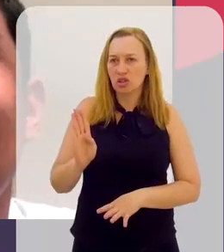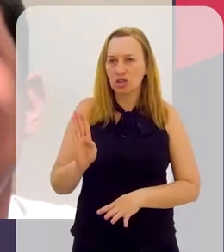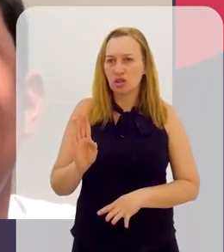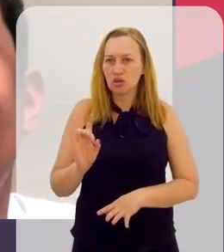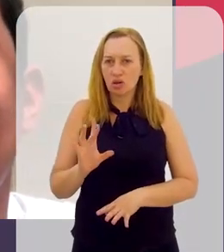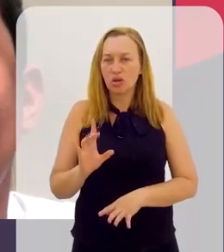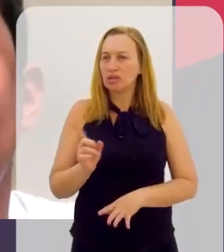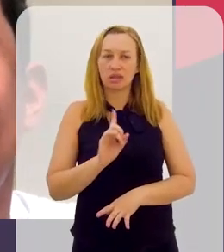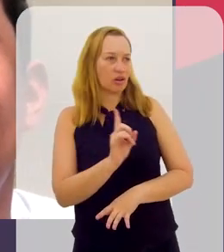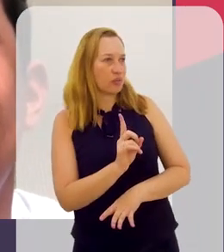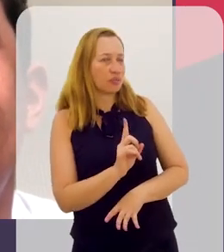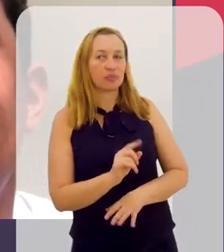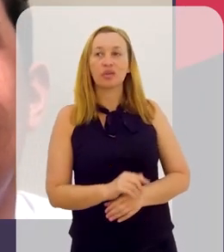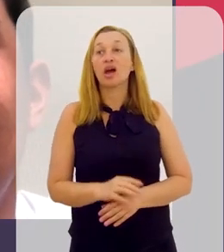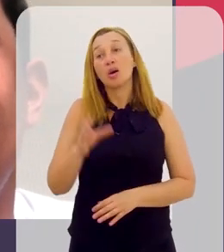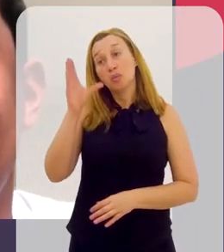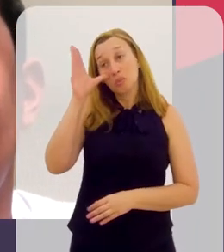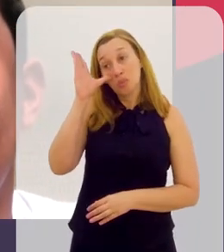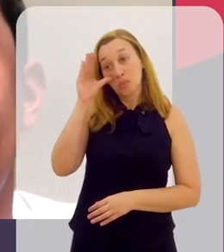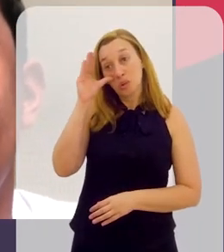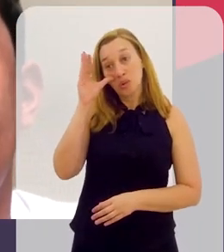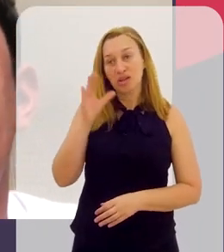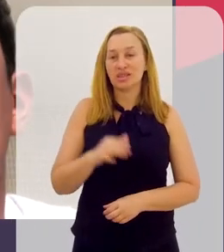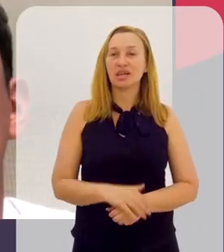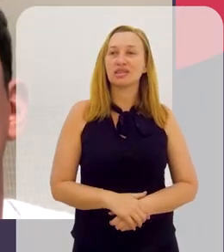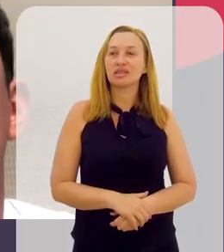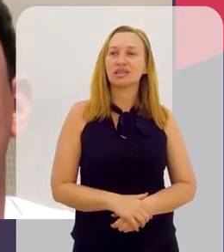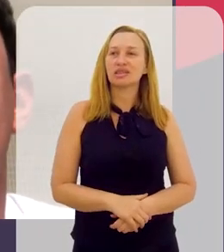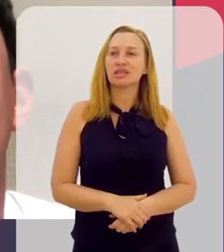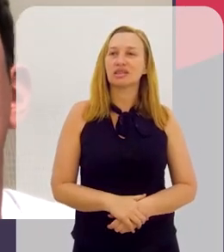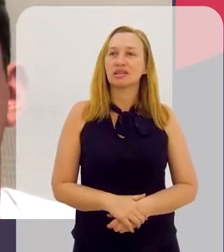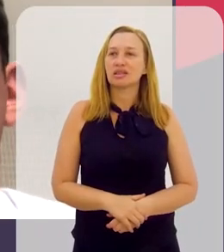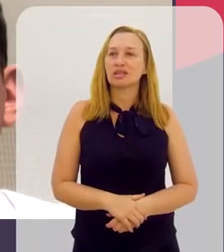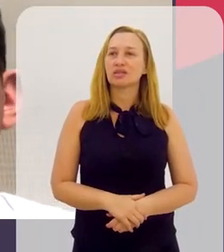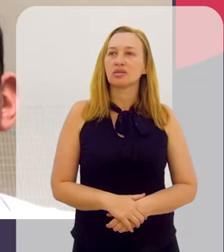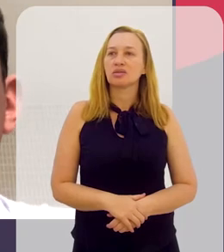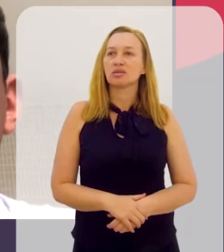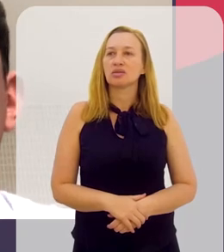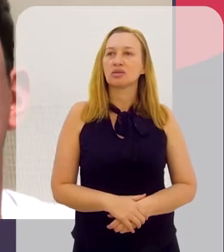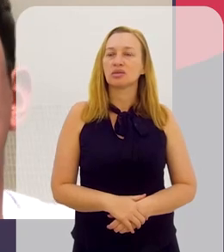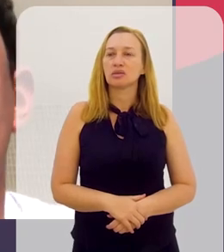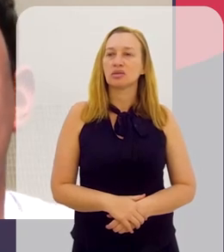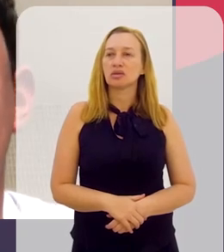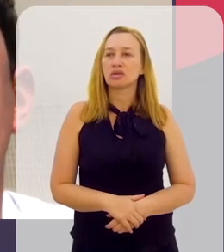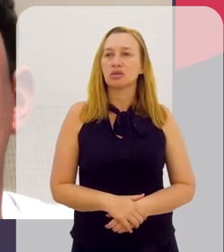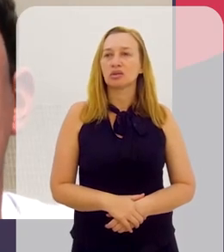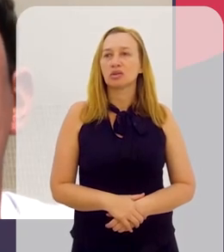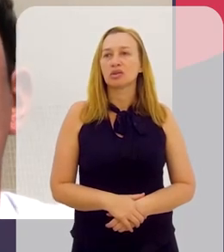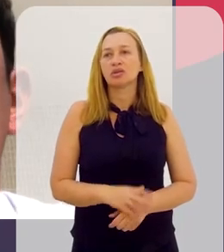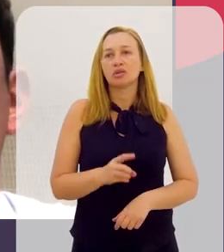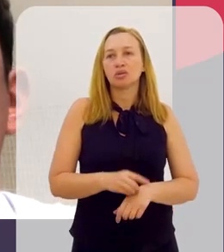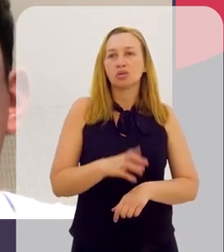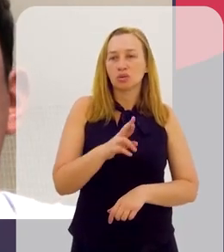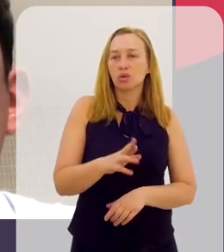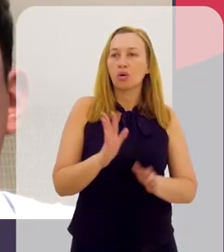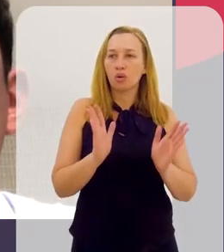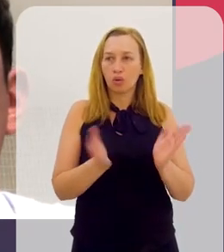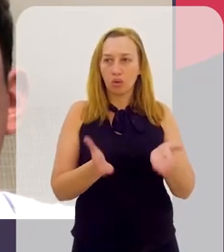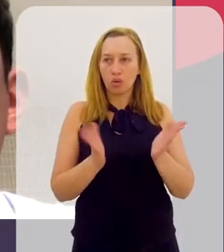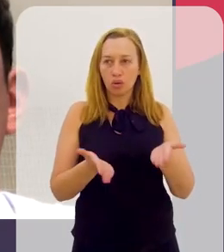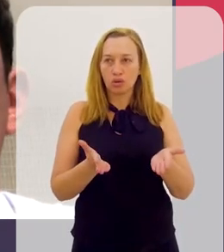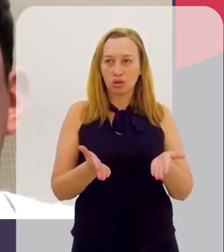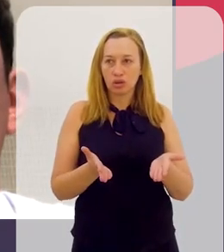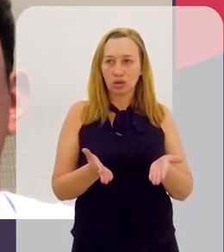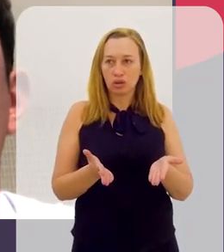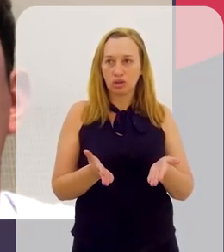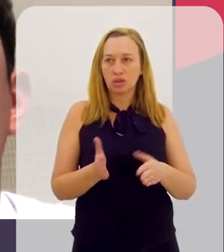necessariamente, né? Por curiosidade, a maior parte dos que são doutores